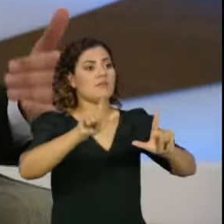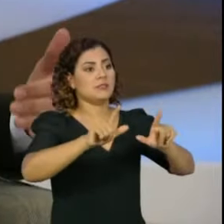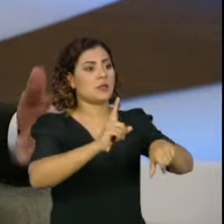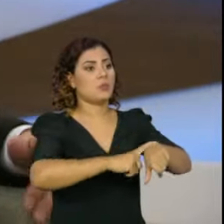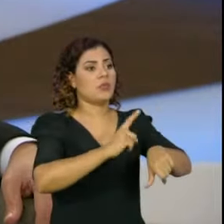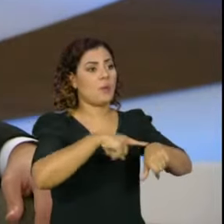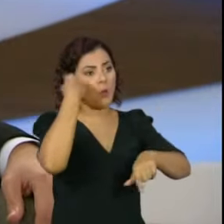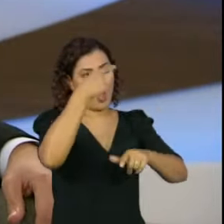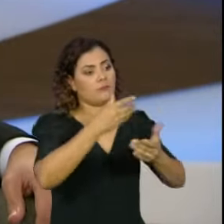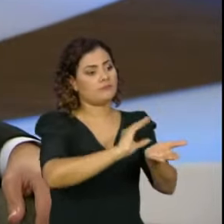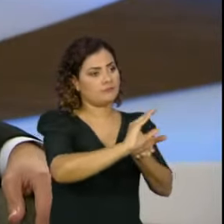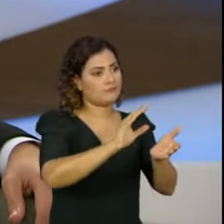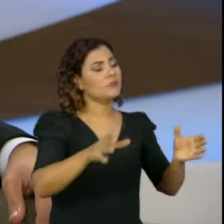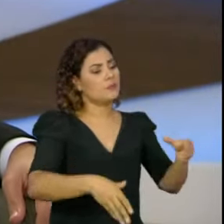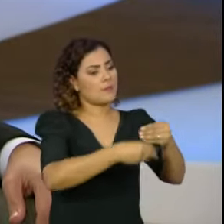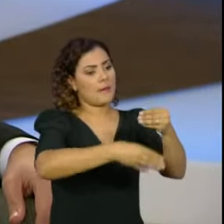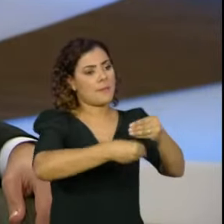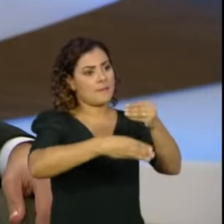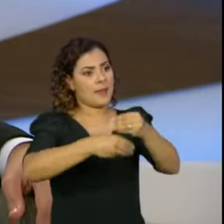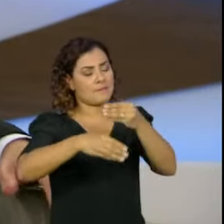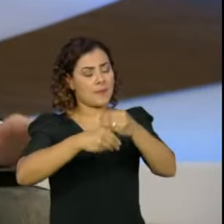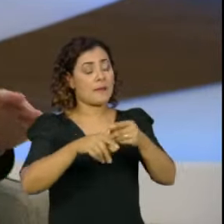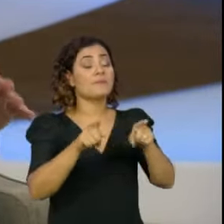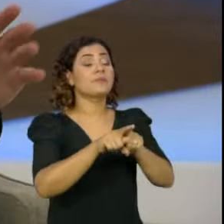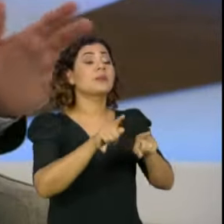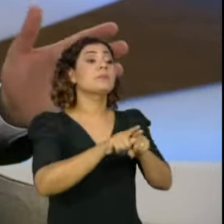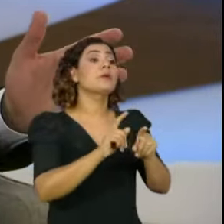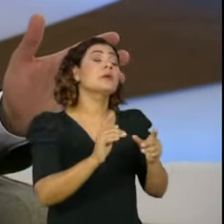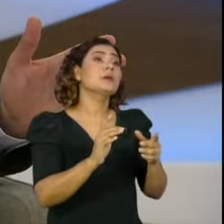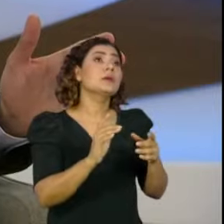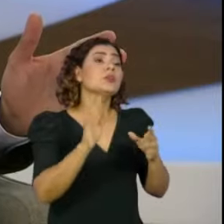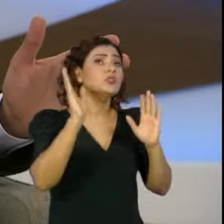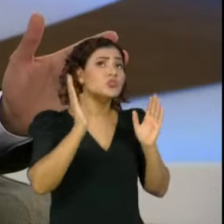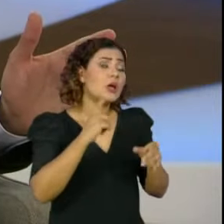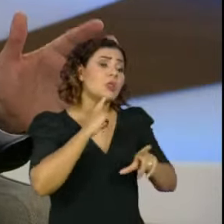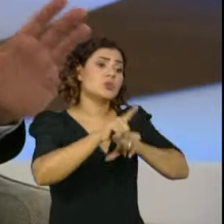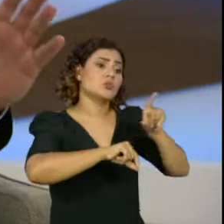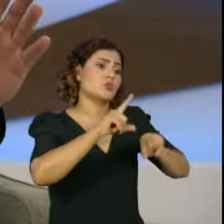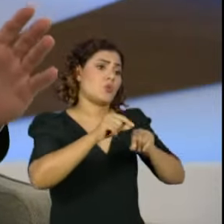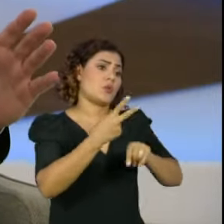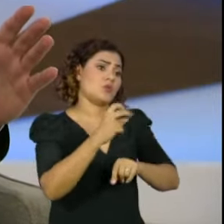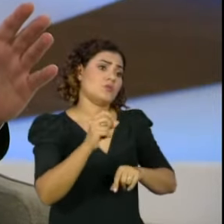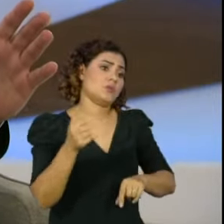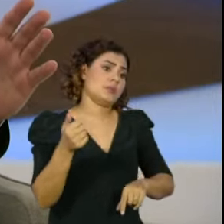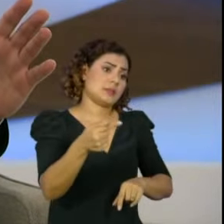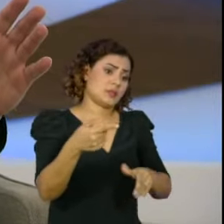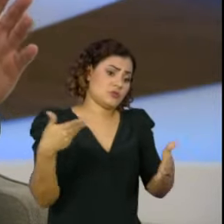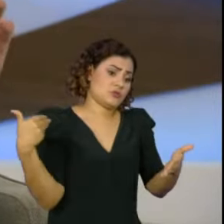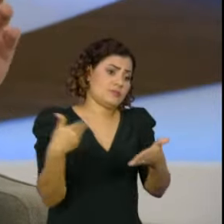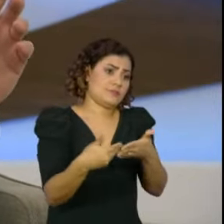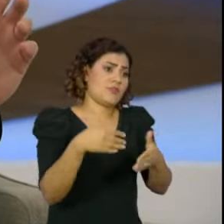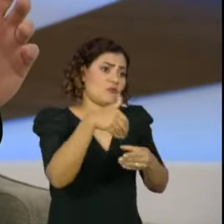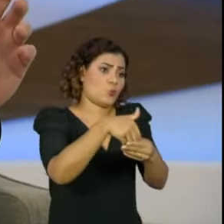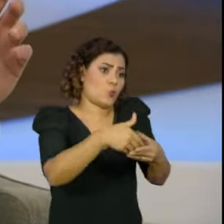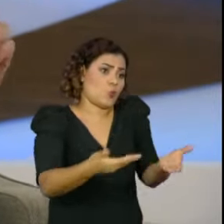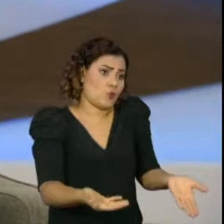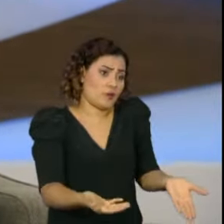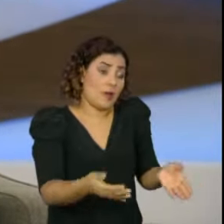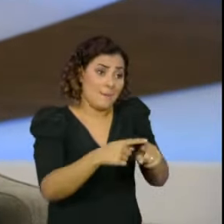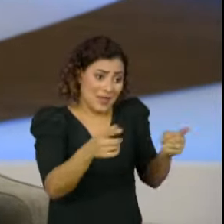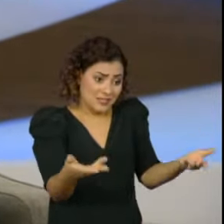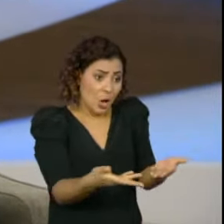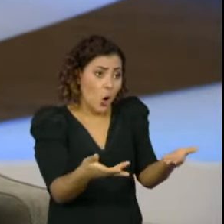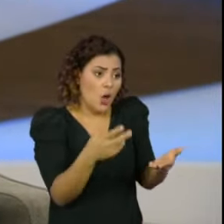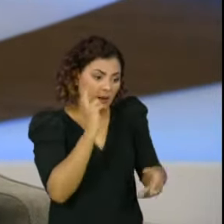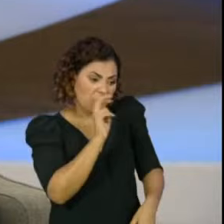a proibição das doações de pessoas jurídicas em campanhas eleitorais. Nós fizemos essa opção de um sistema proporcional nesses modos. O que nós não podemos agora é